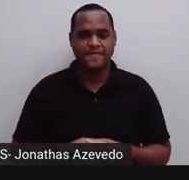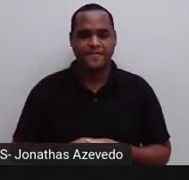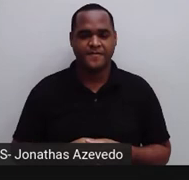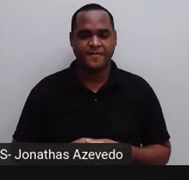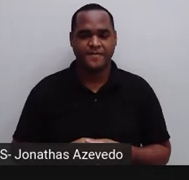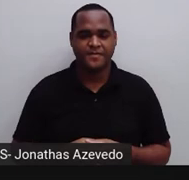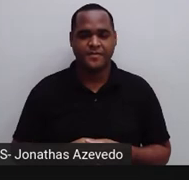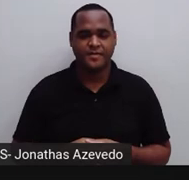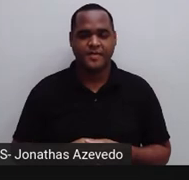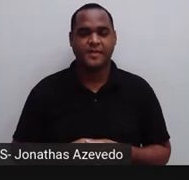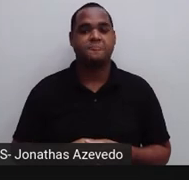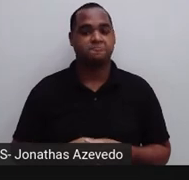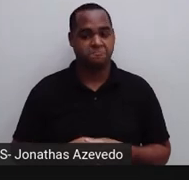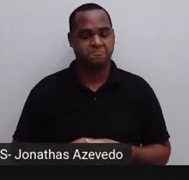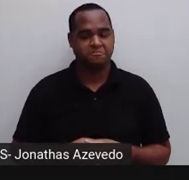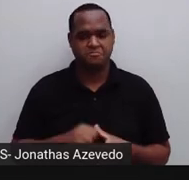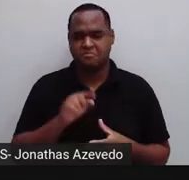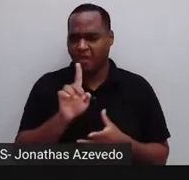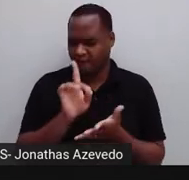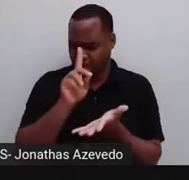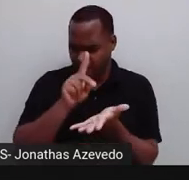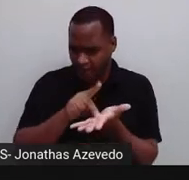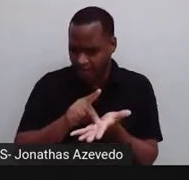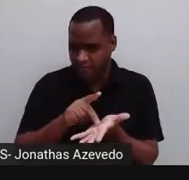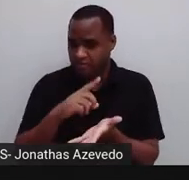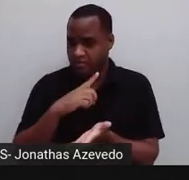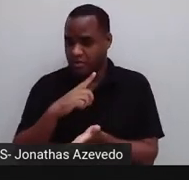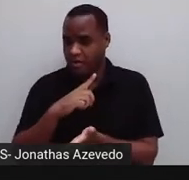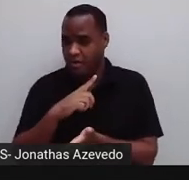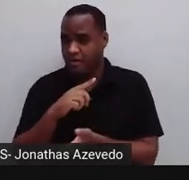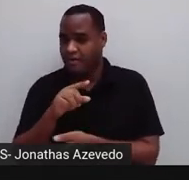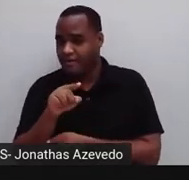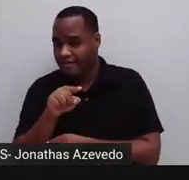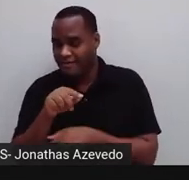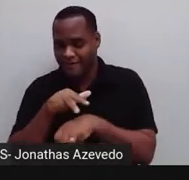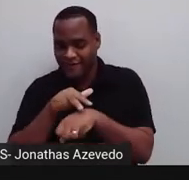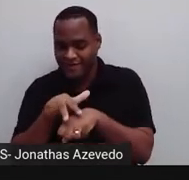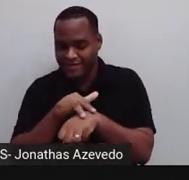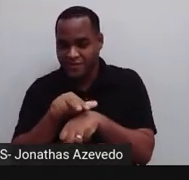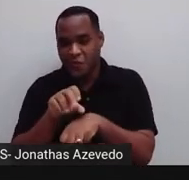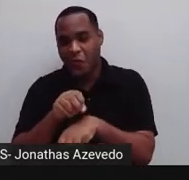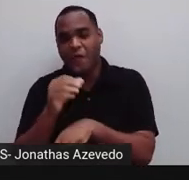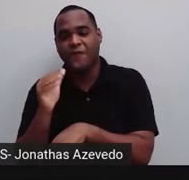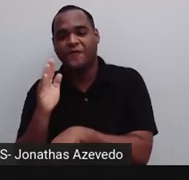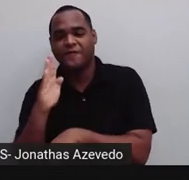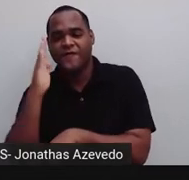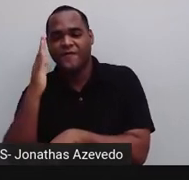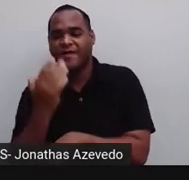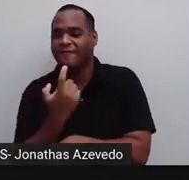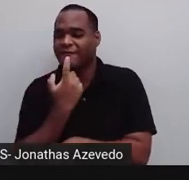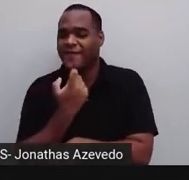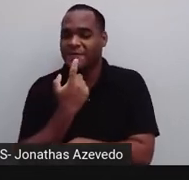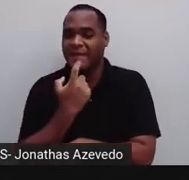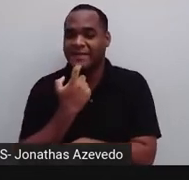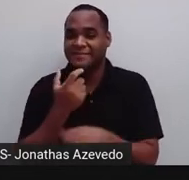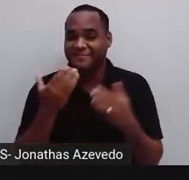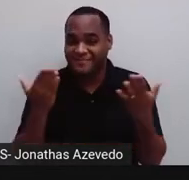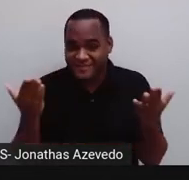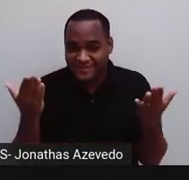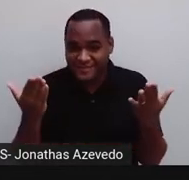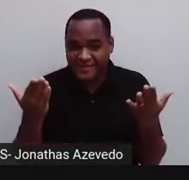7 isso é verdadeiro? botãozinho verde ou isso é falso? botãozinho vermelho